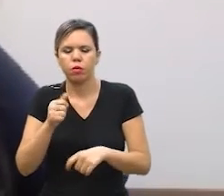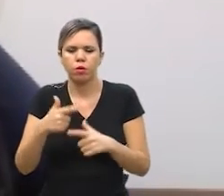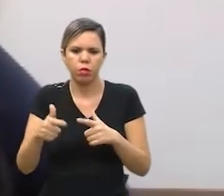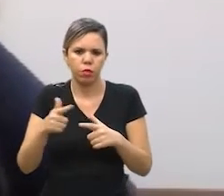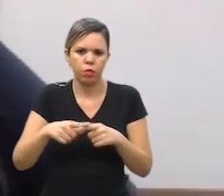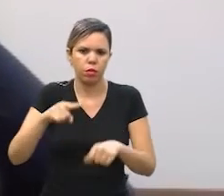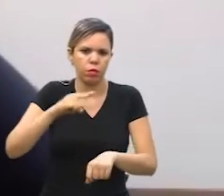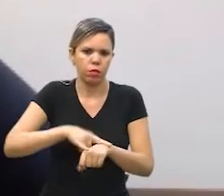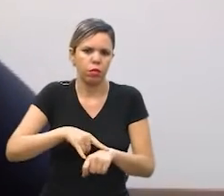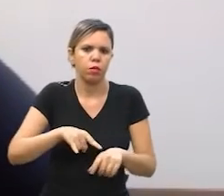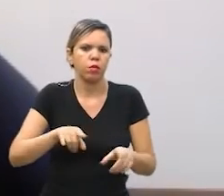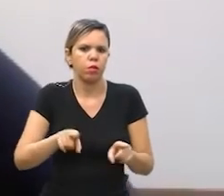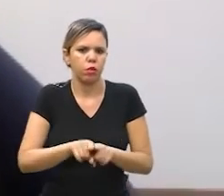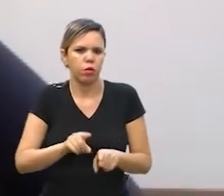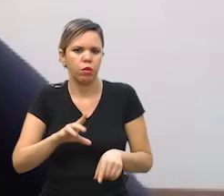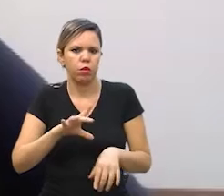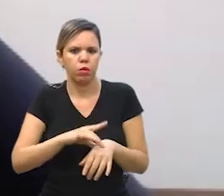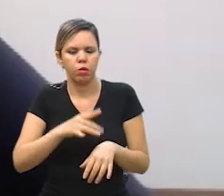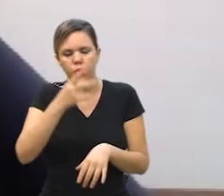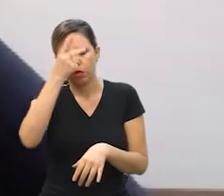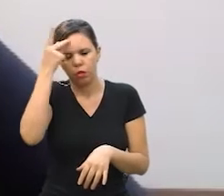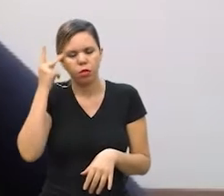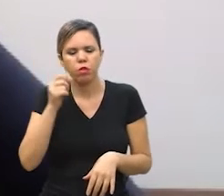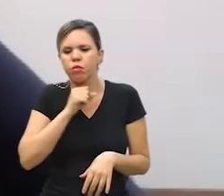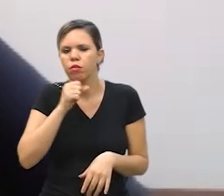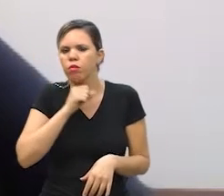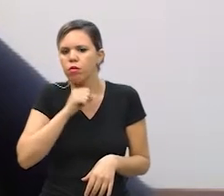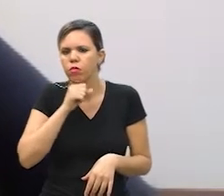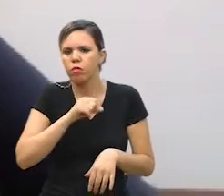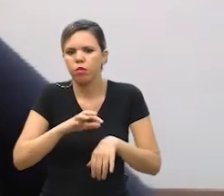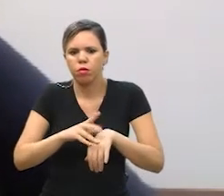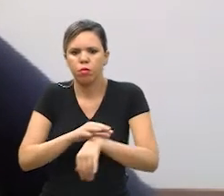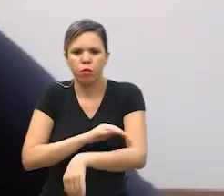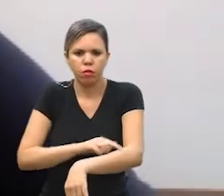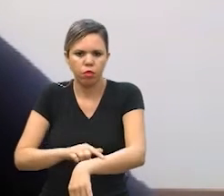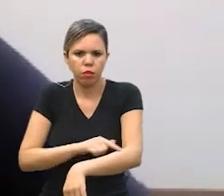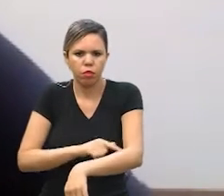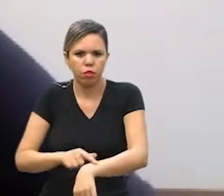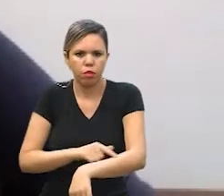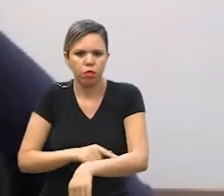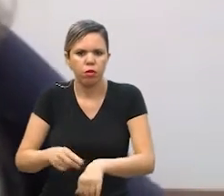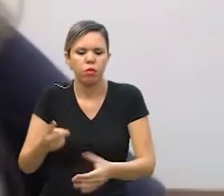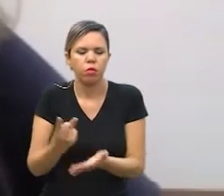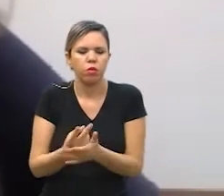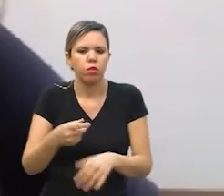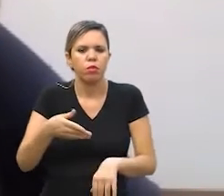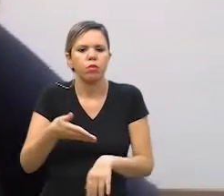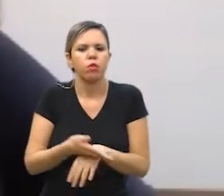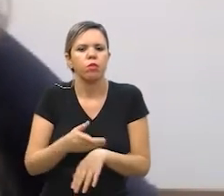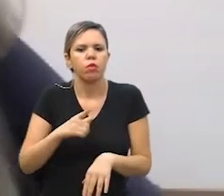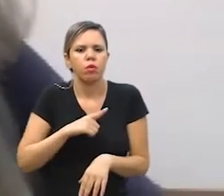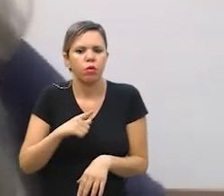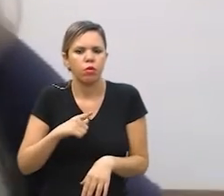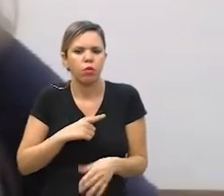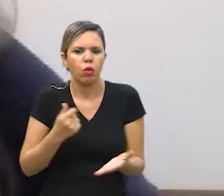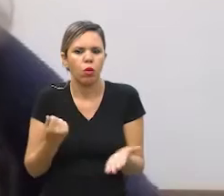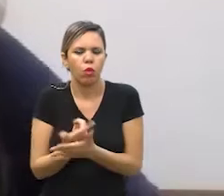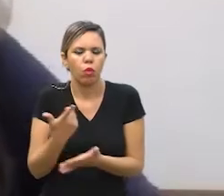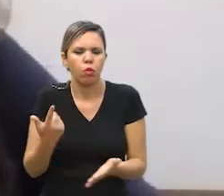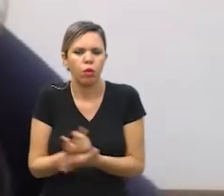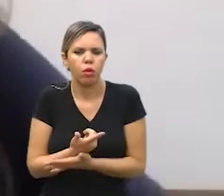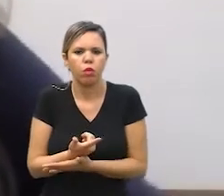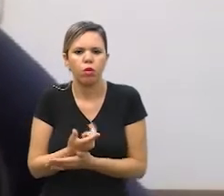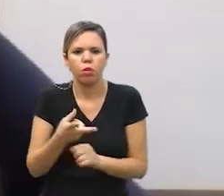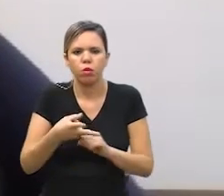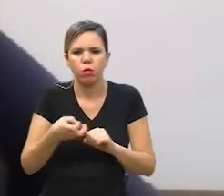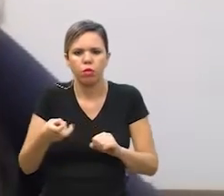urinária um idoso com uma lesão na pele a gente deveria ter o mesmo acesso que a tem isso como a gente tem para fazer uma compra no iFood